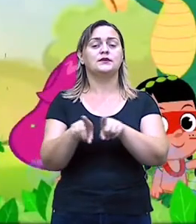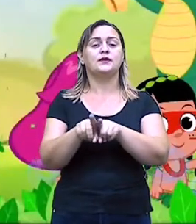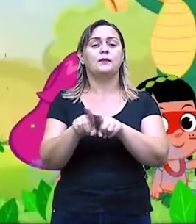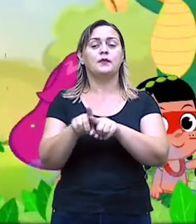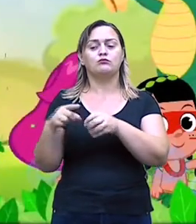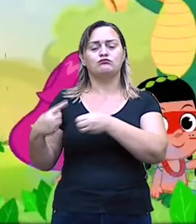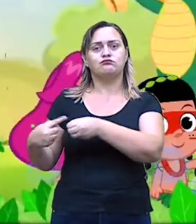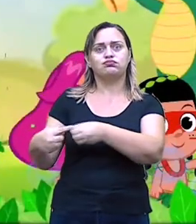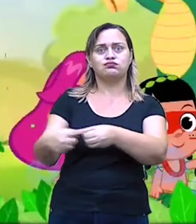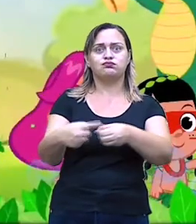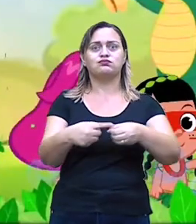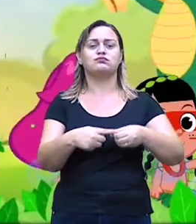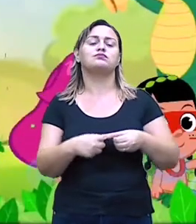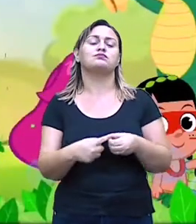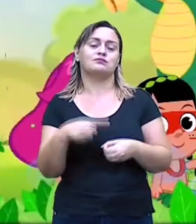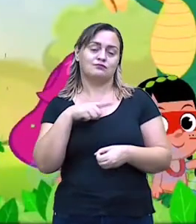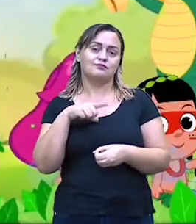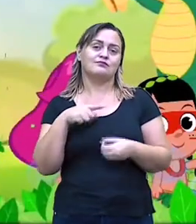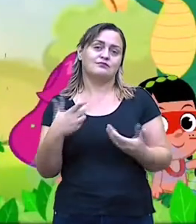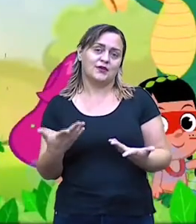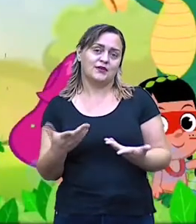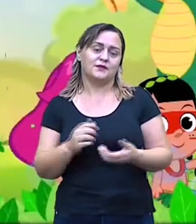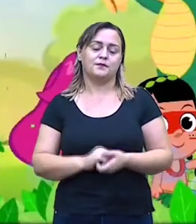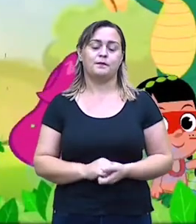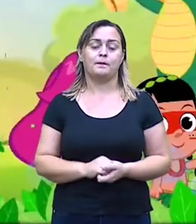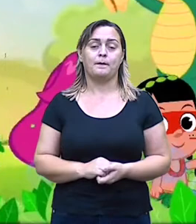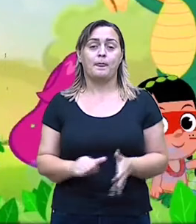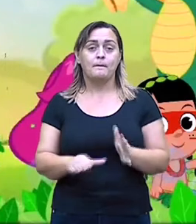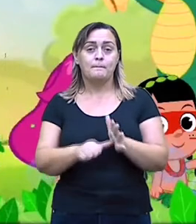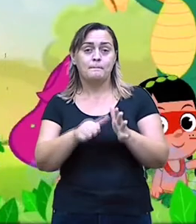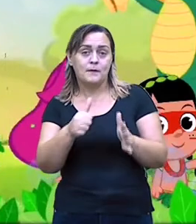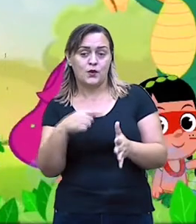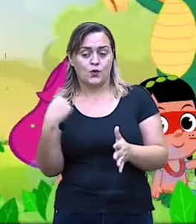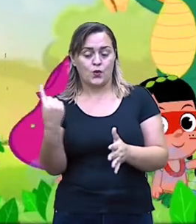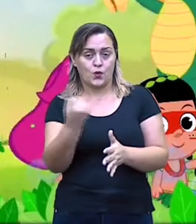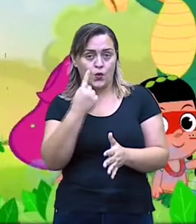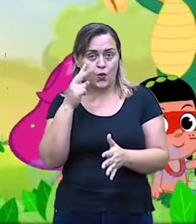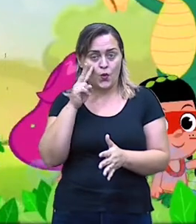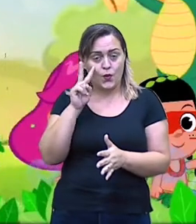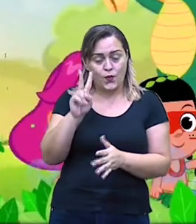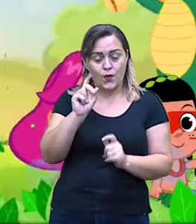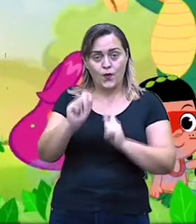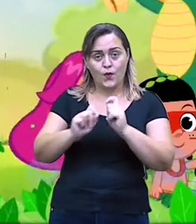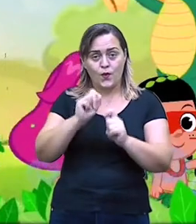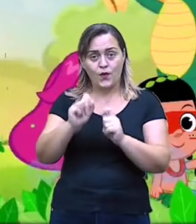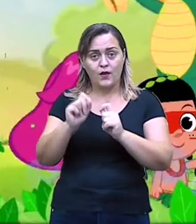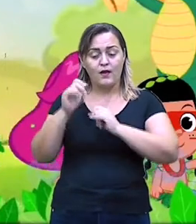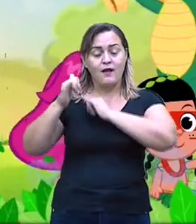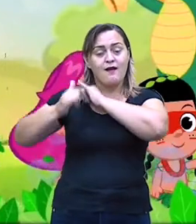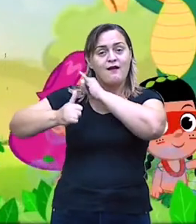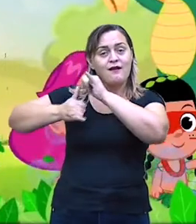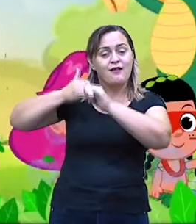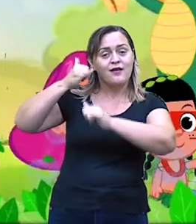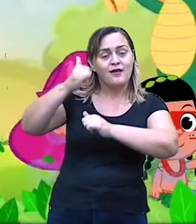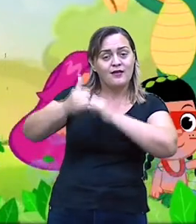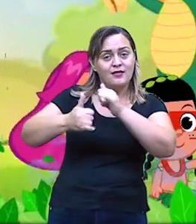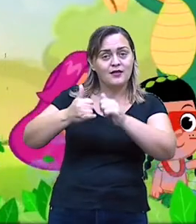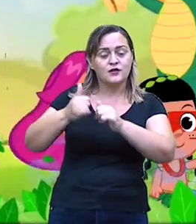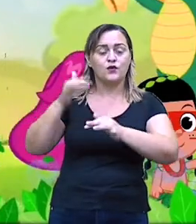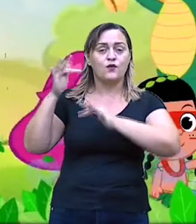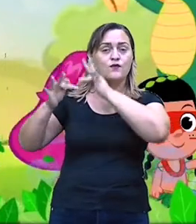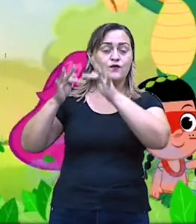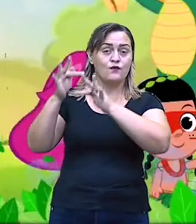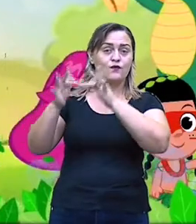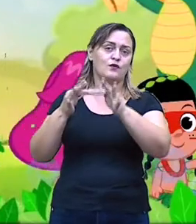lendas. Falaremos agora sobre lendas folclóricas. Comemorado sempre no dia 22 de agosto.